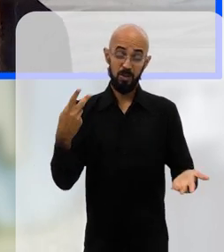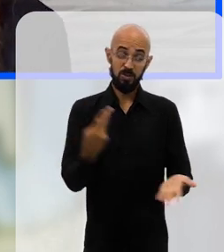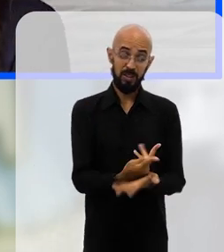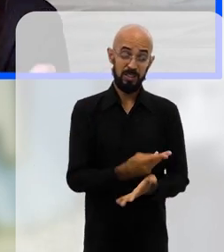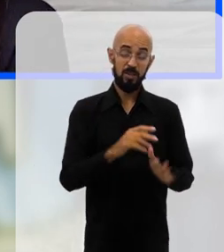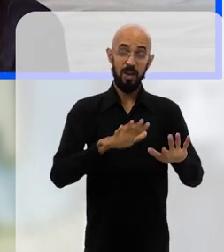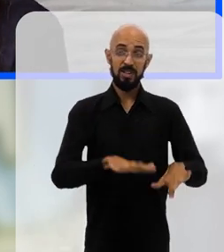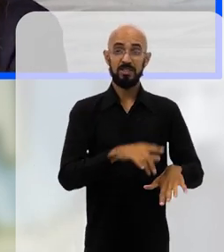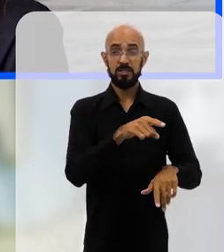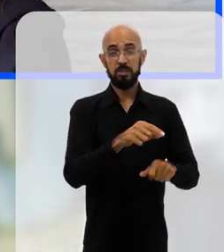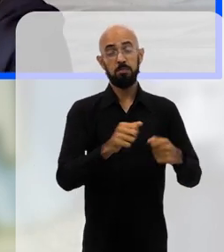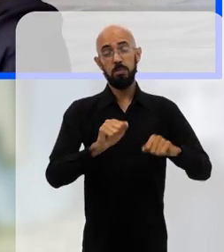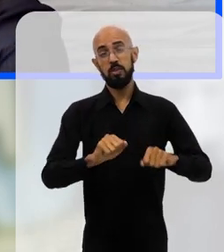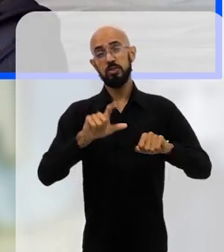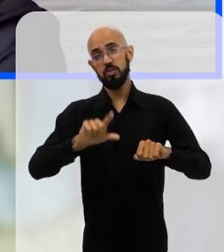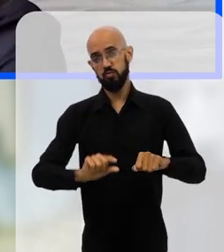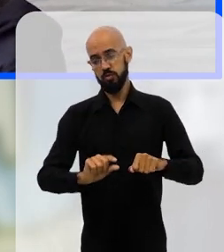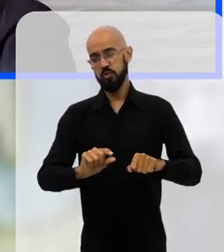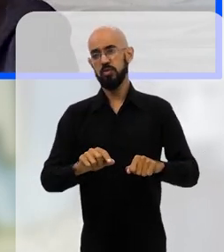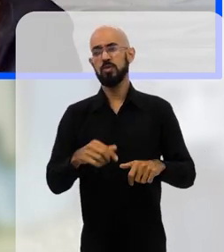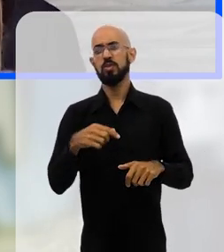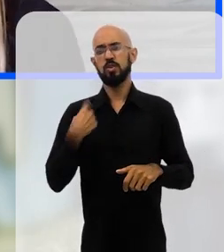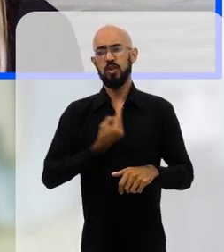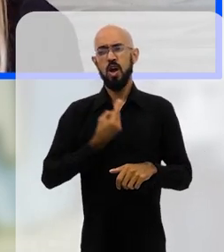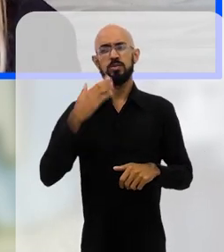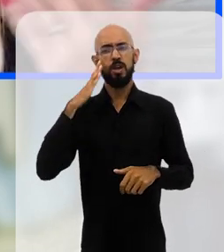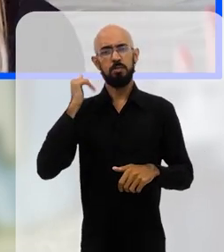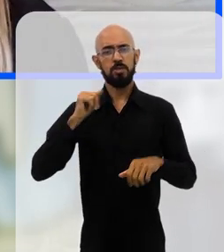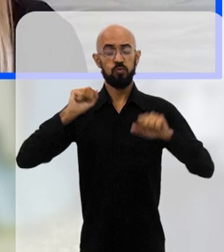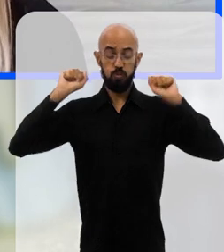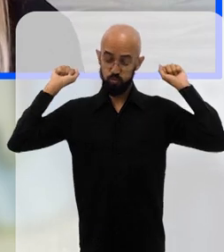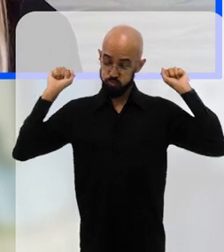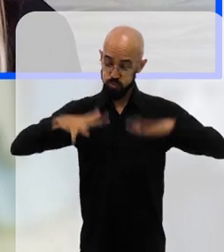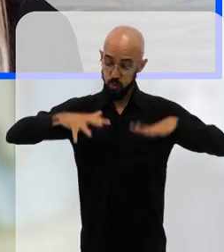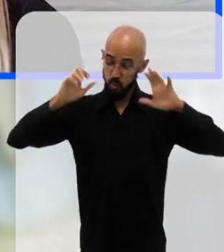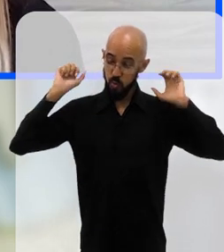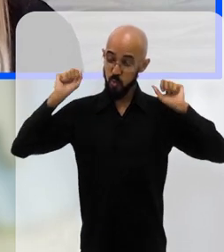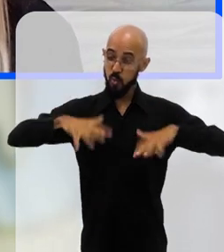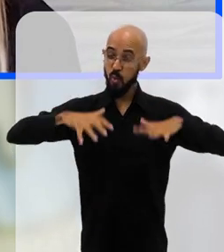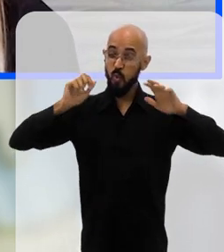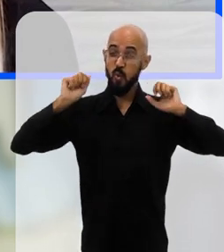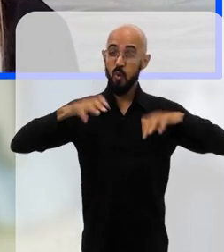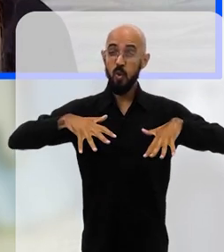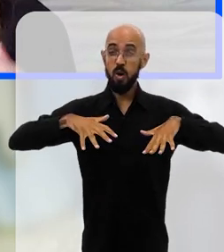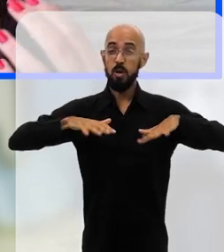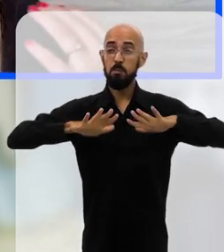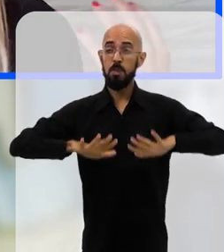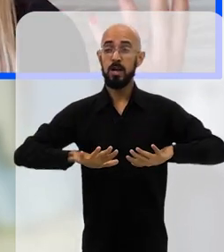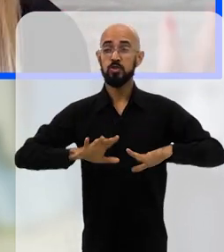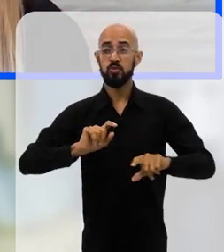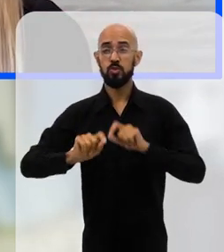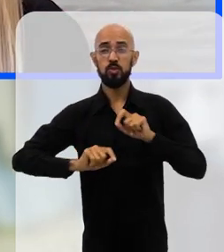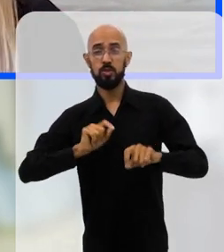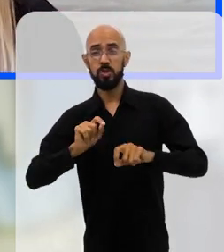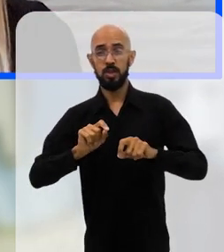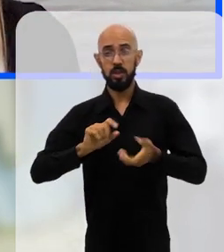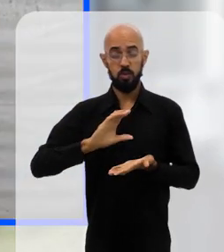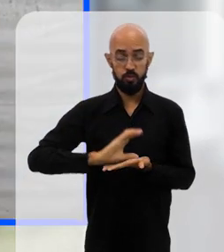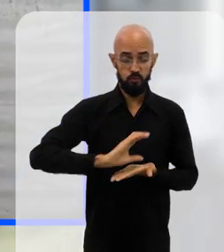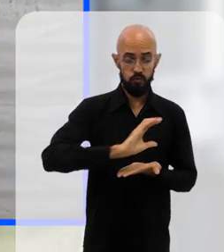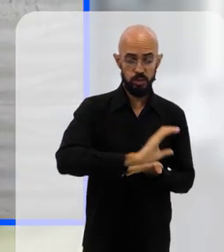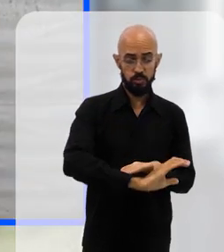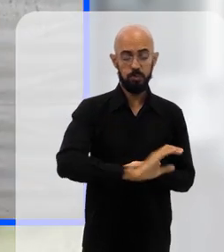possam ser minimizadas, vamos dizer assim, porque a gente sabe que foi uma chuva aí torrencial, mas que, com